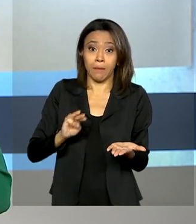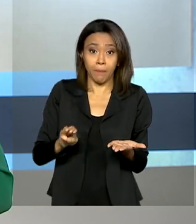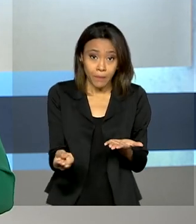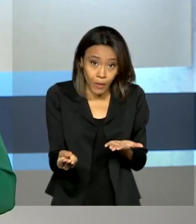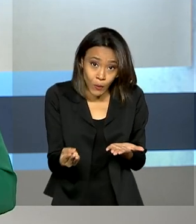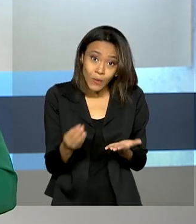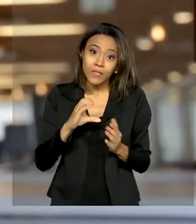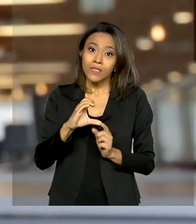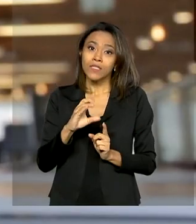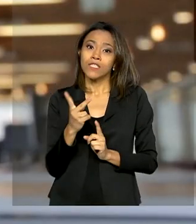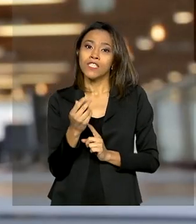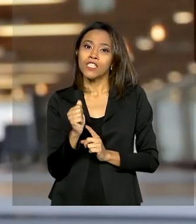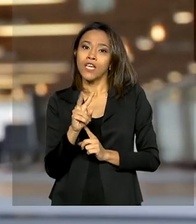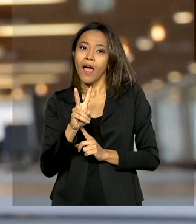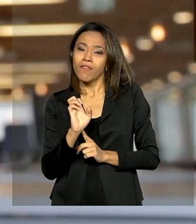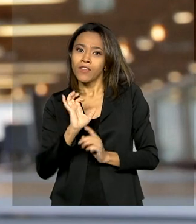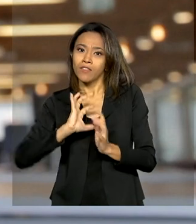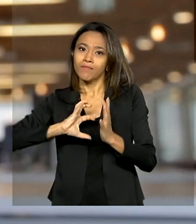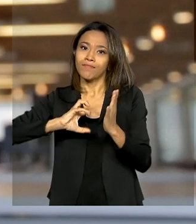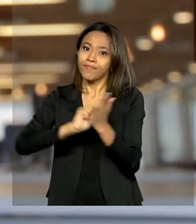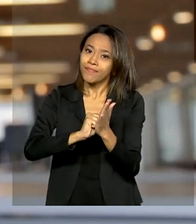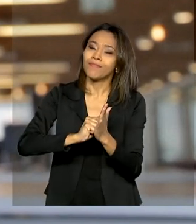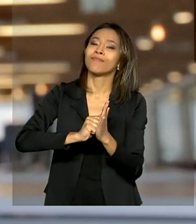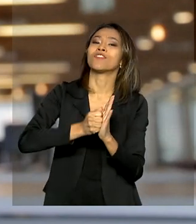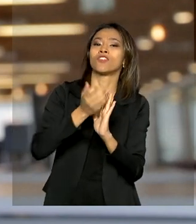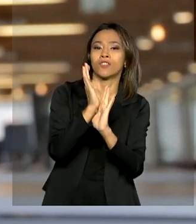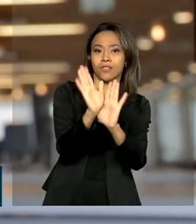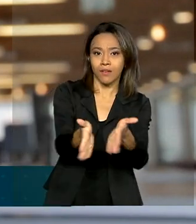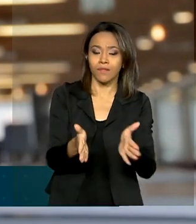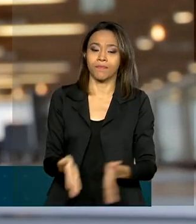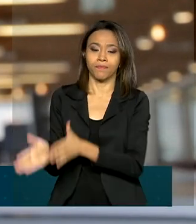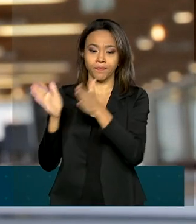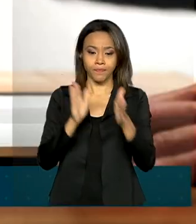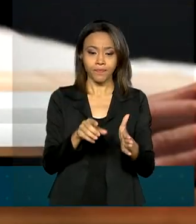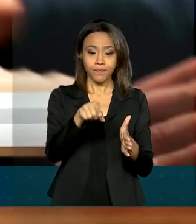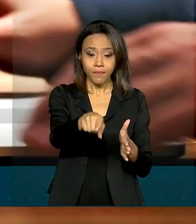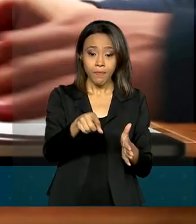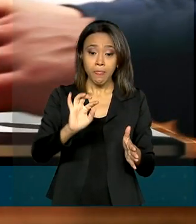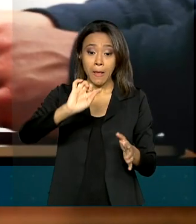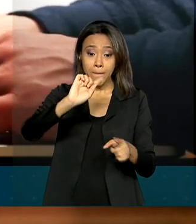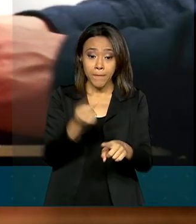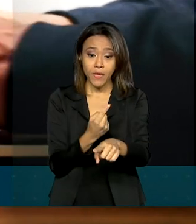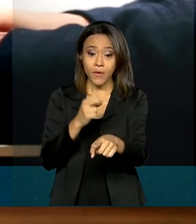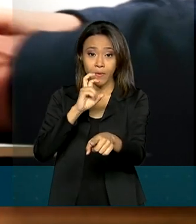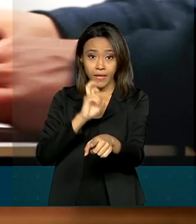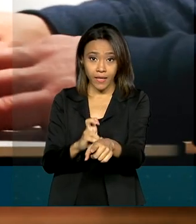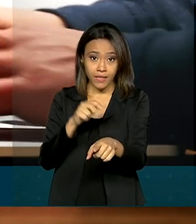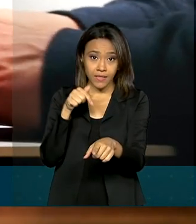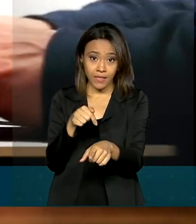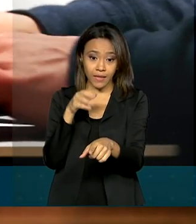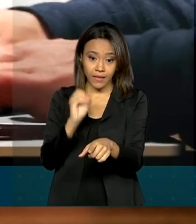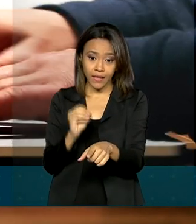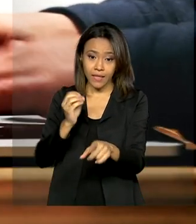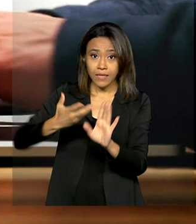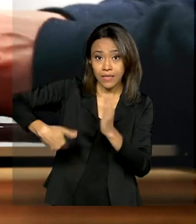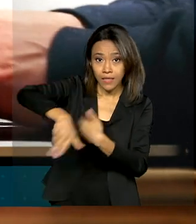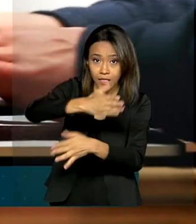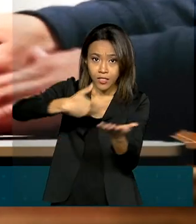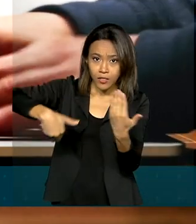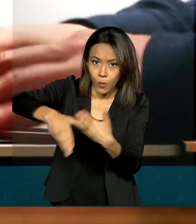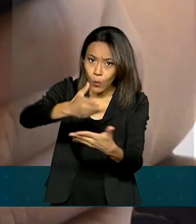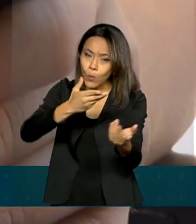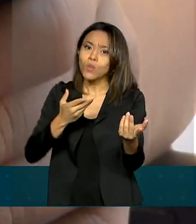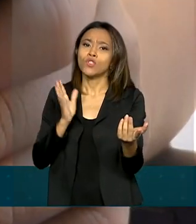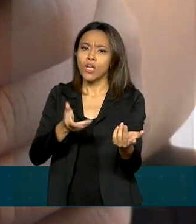cadastradas. Nas primeiras oito horas de funcionamento, 1.570 transações foram